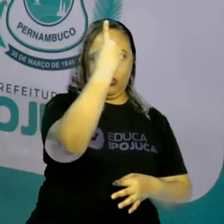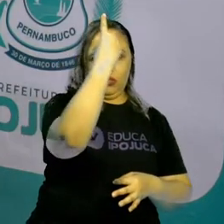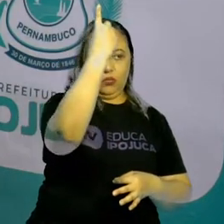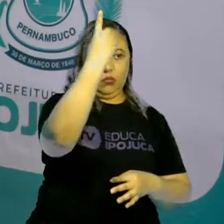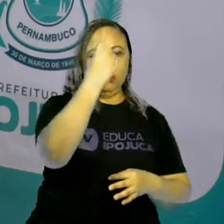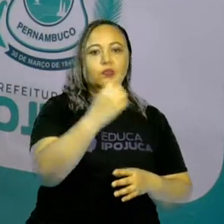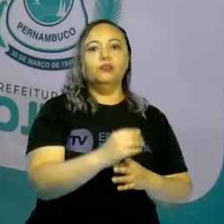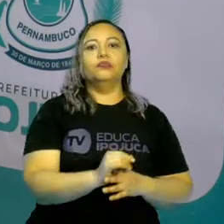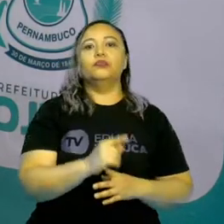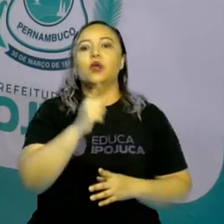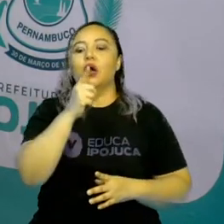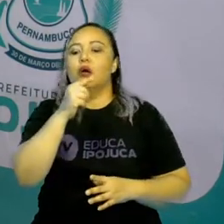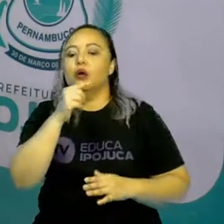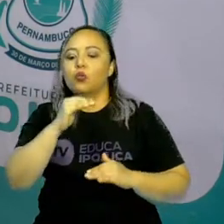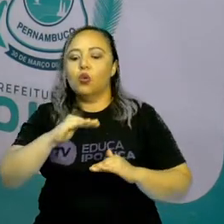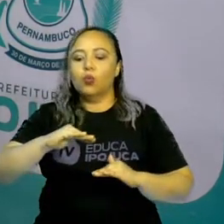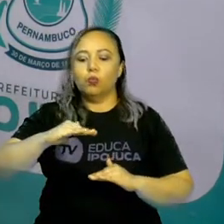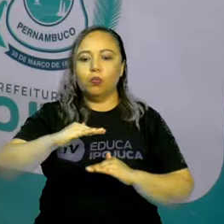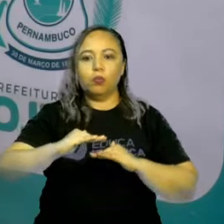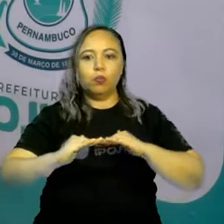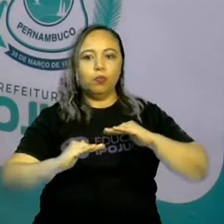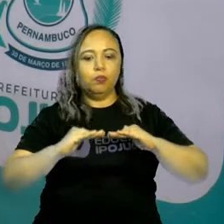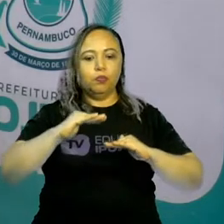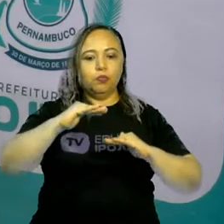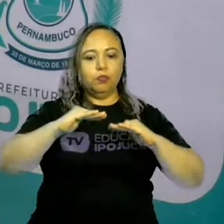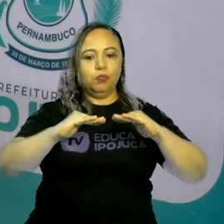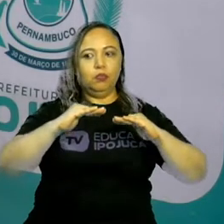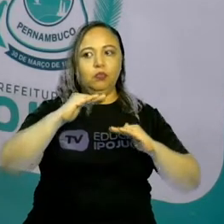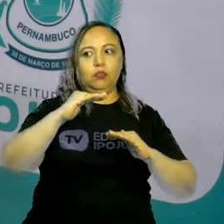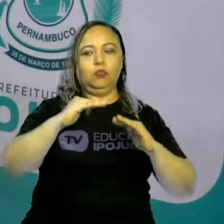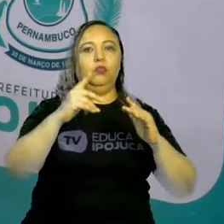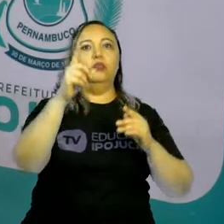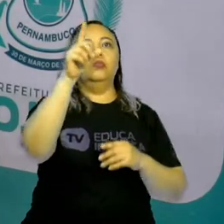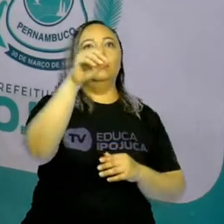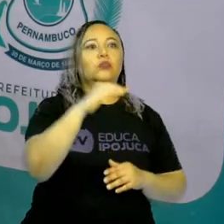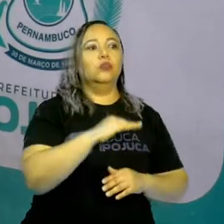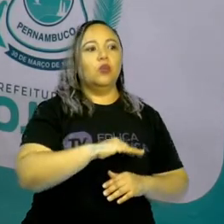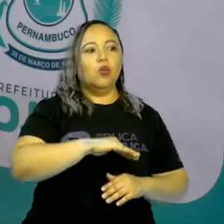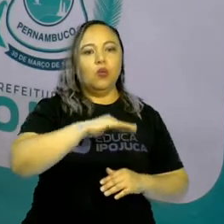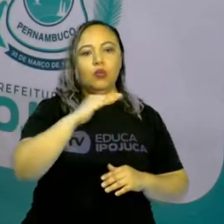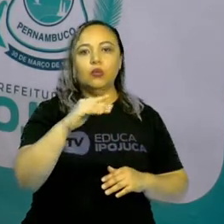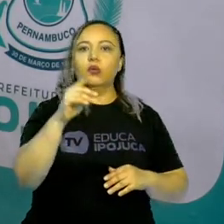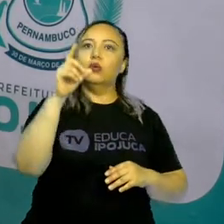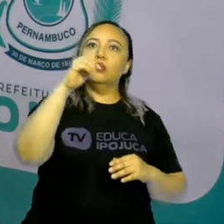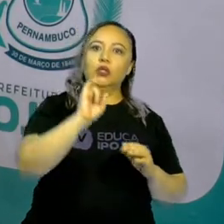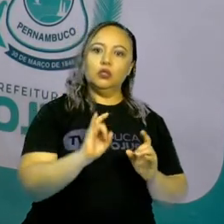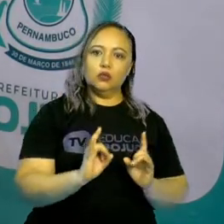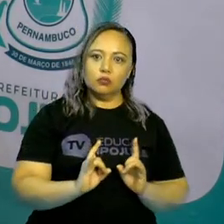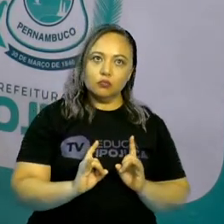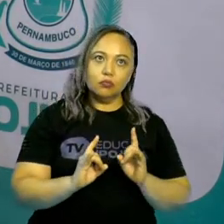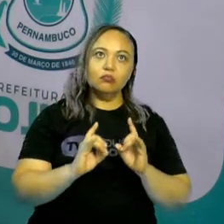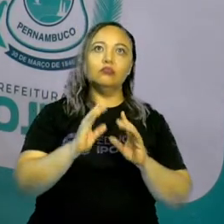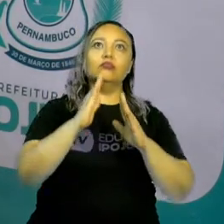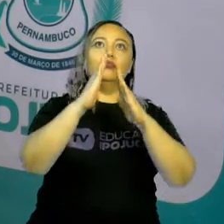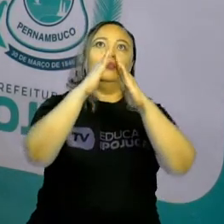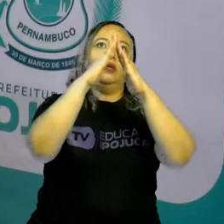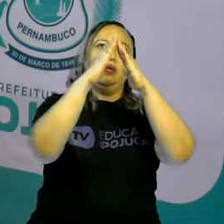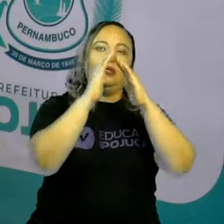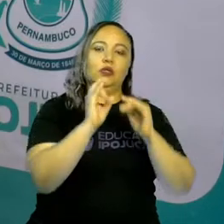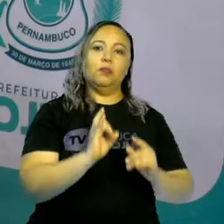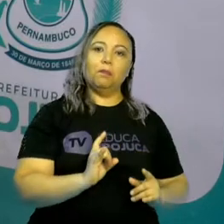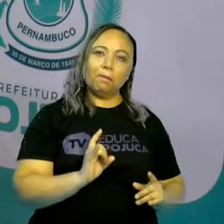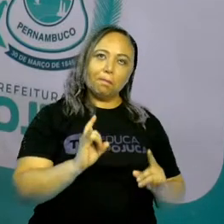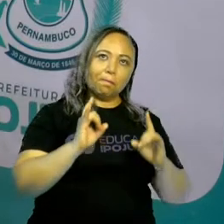as casas. Geralmente, eles colocam de dois a três metros de altura do